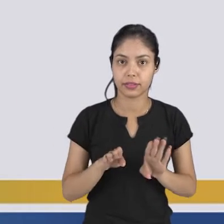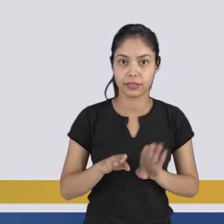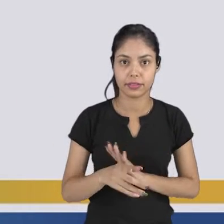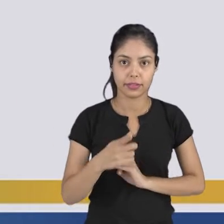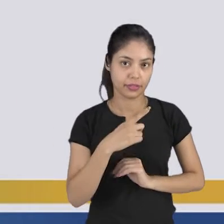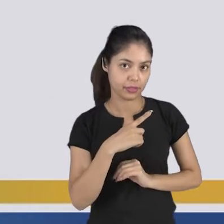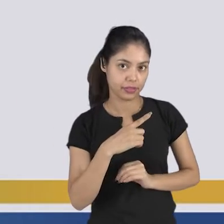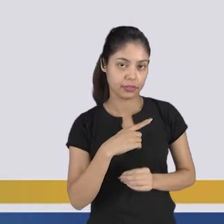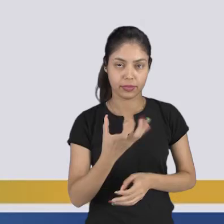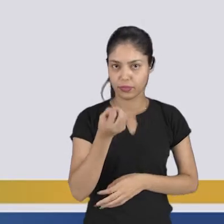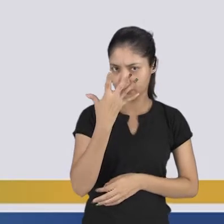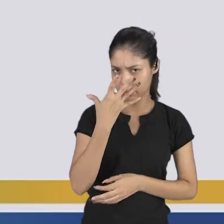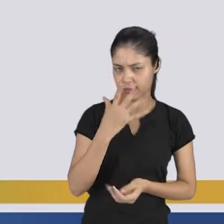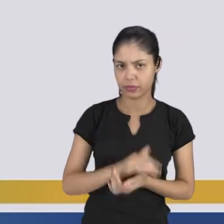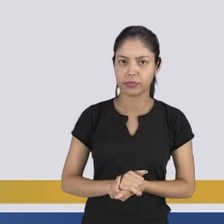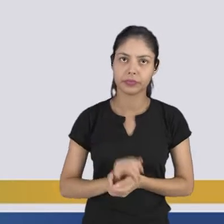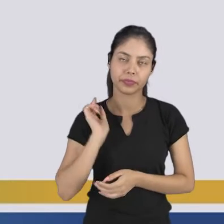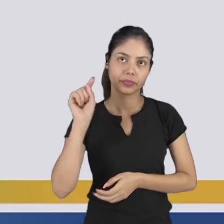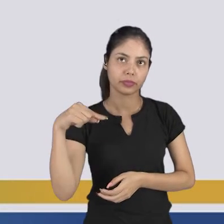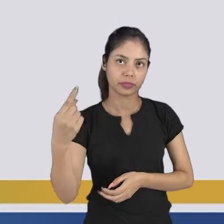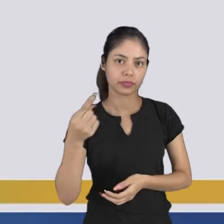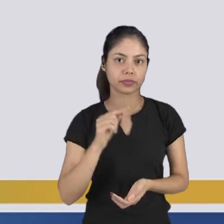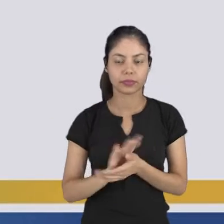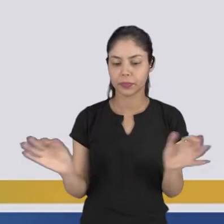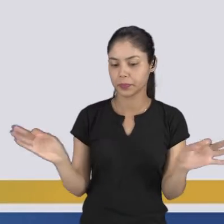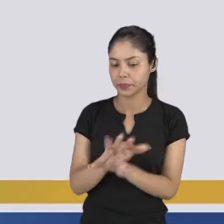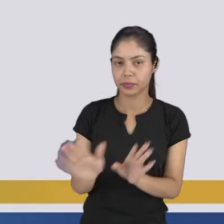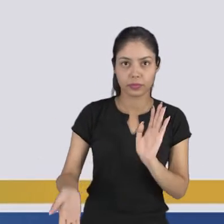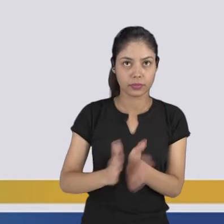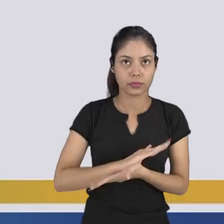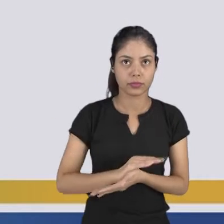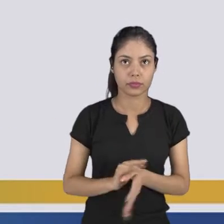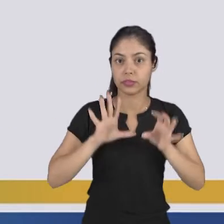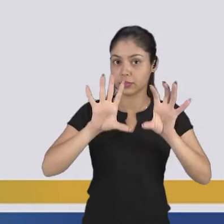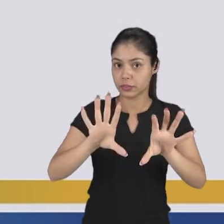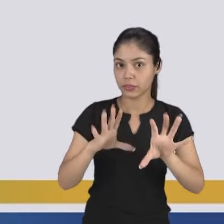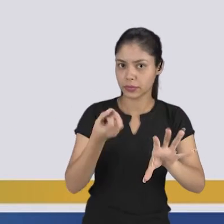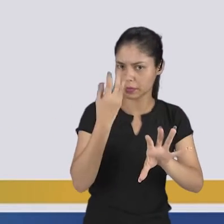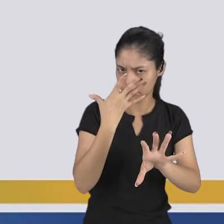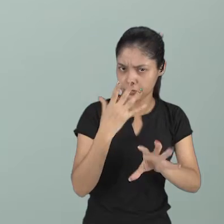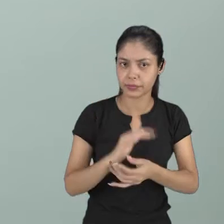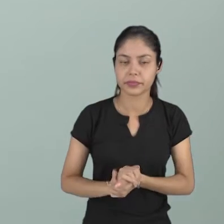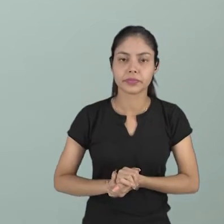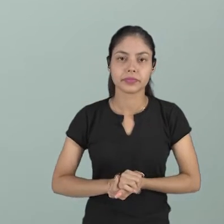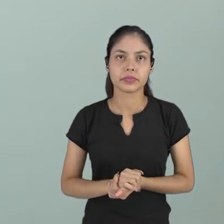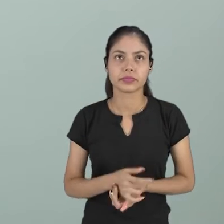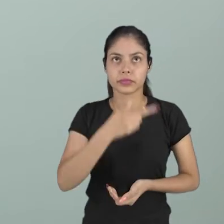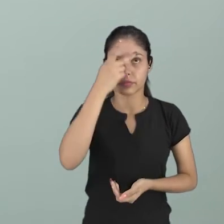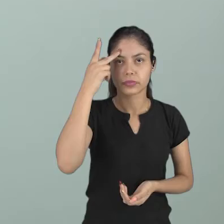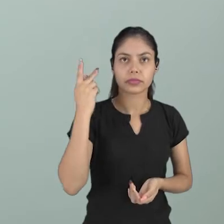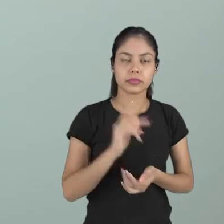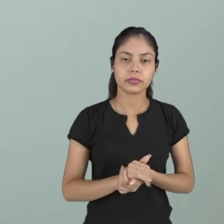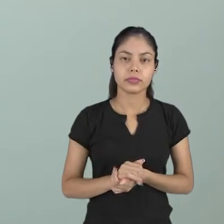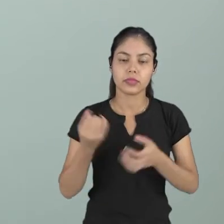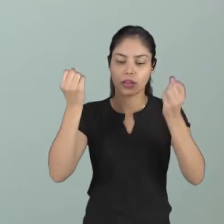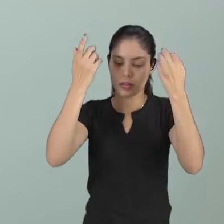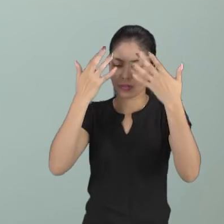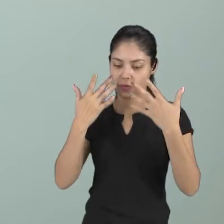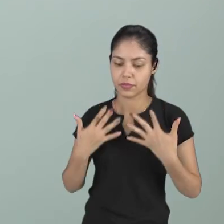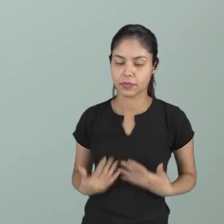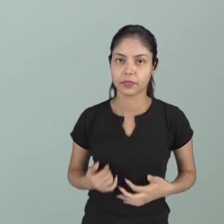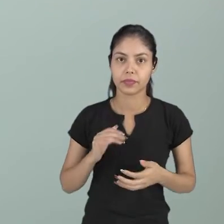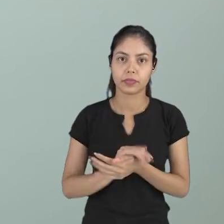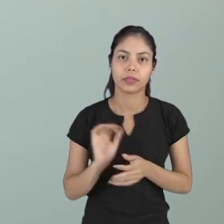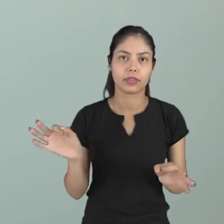depois tiram a foto e acabou de tirar a foto, fica aquela foto registrada e as pessoas vão tomar um banho, tiram aquela